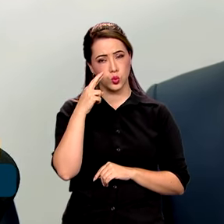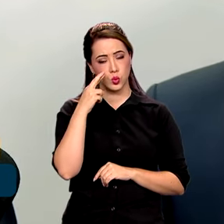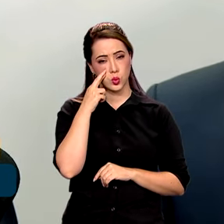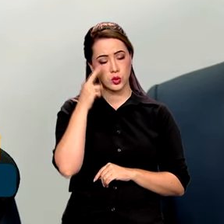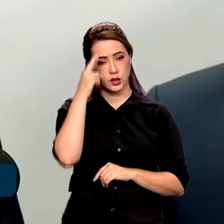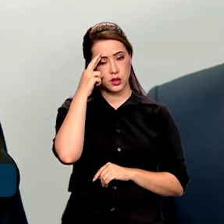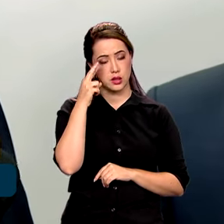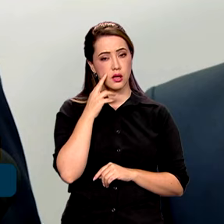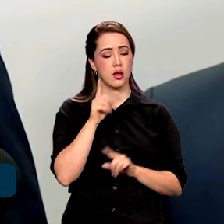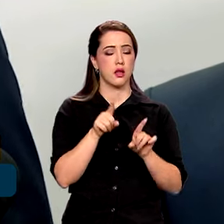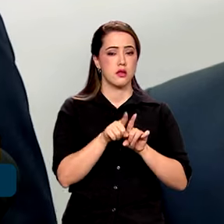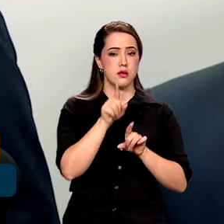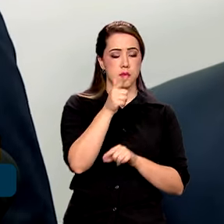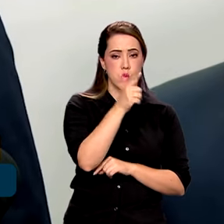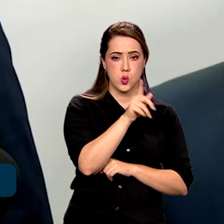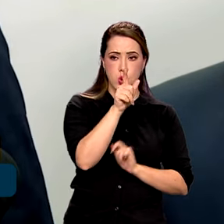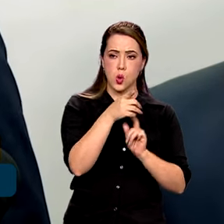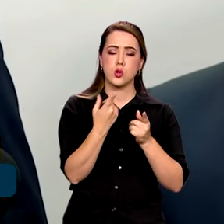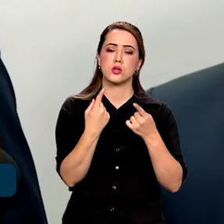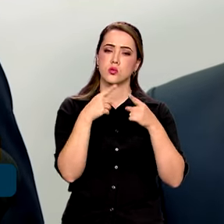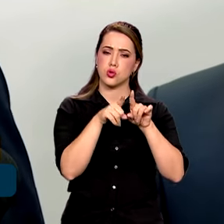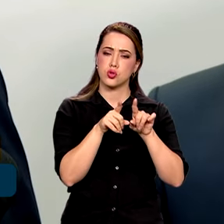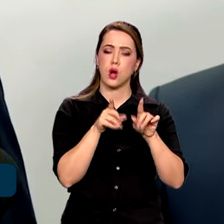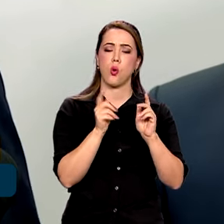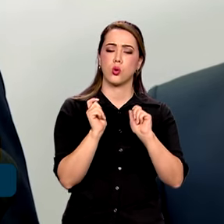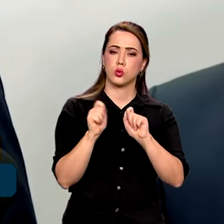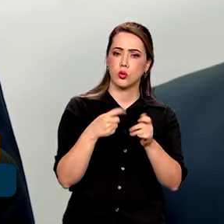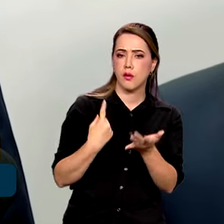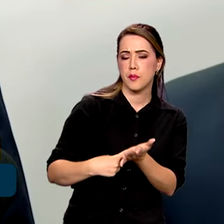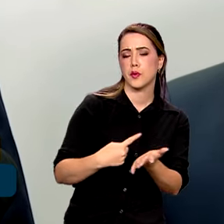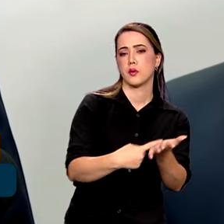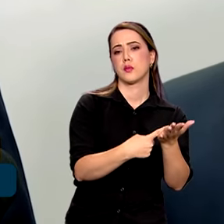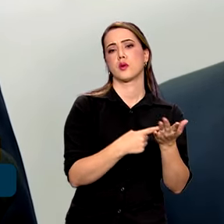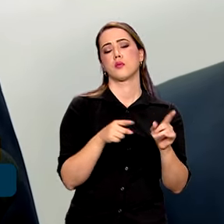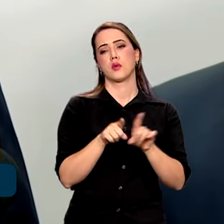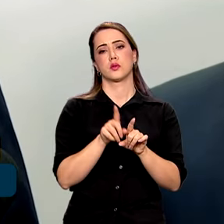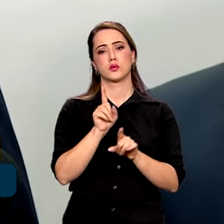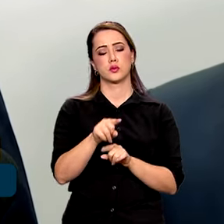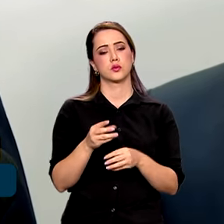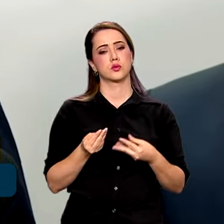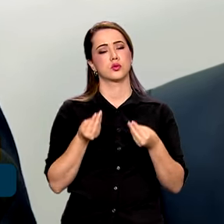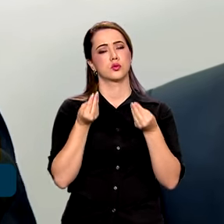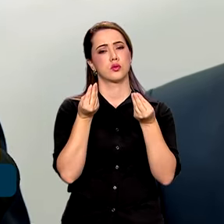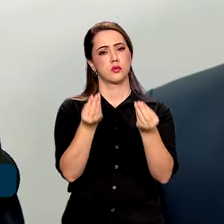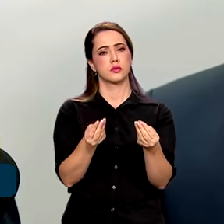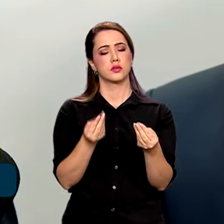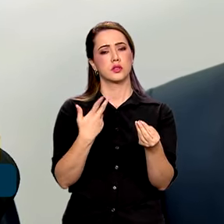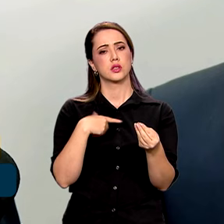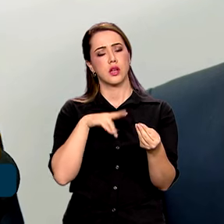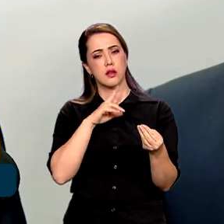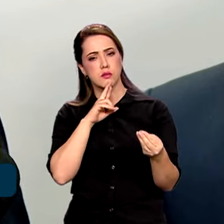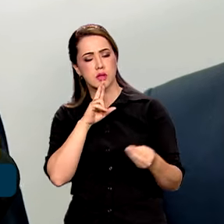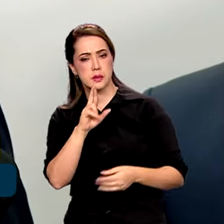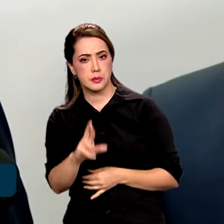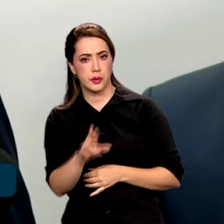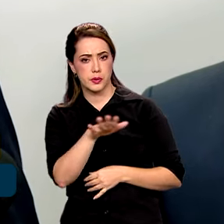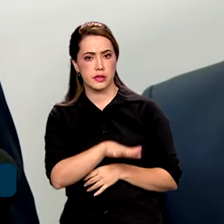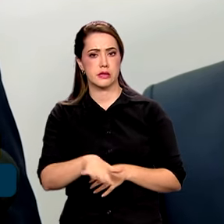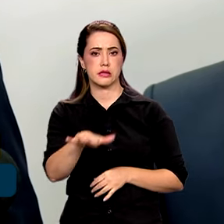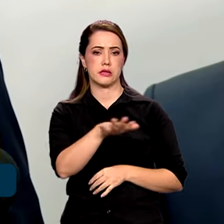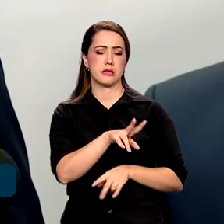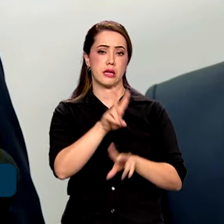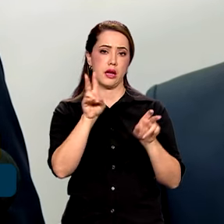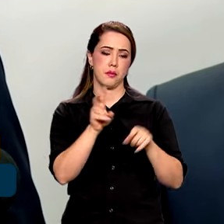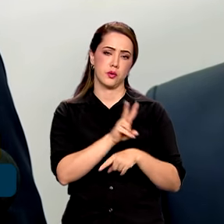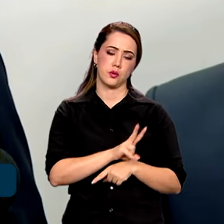estão muito alinhados no propósito de dar uma satisfação a essa questão